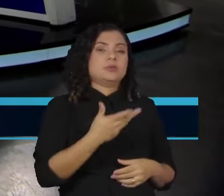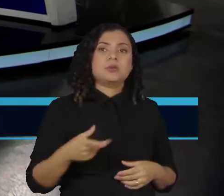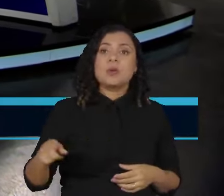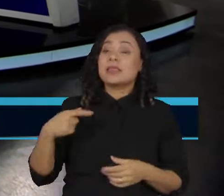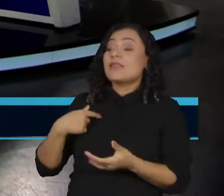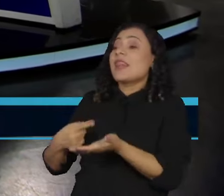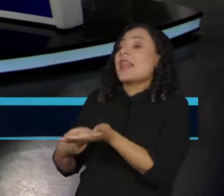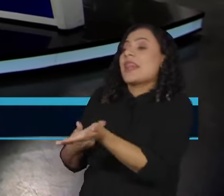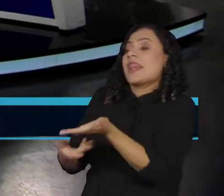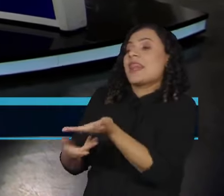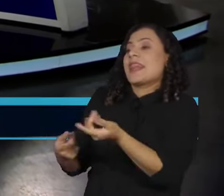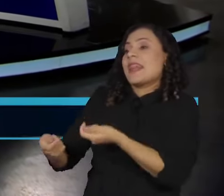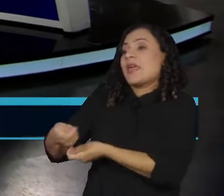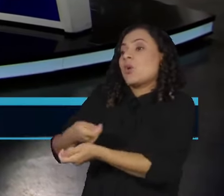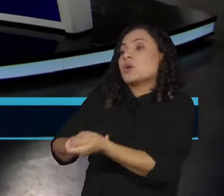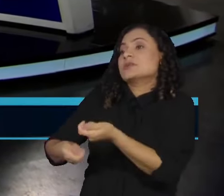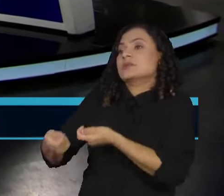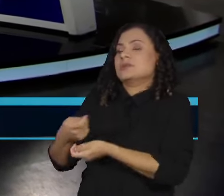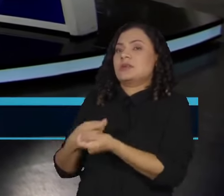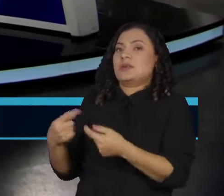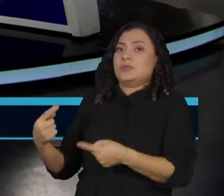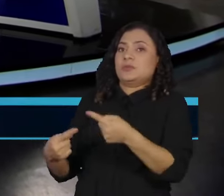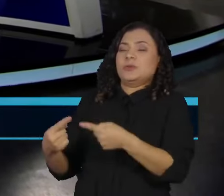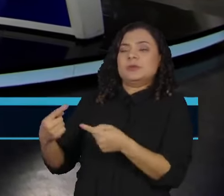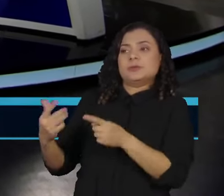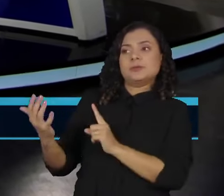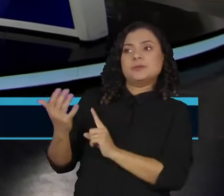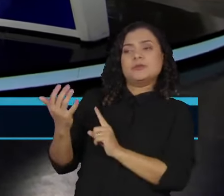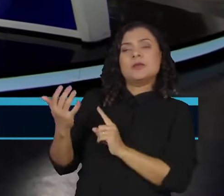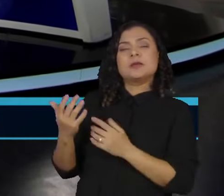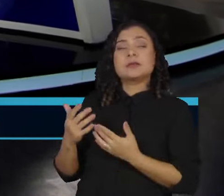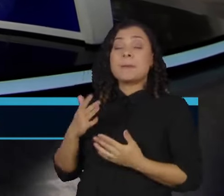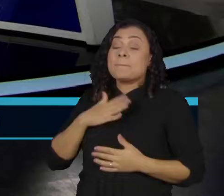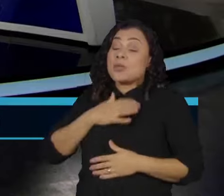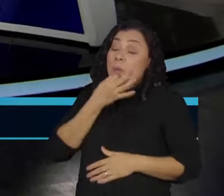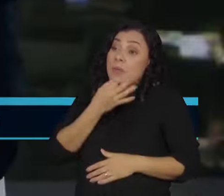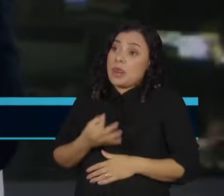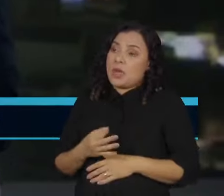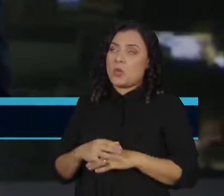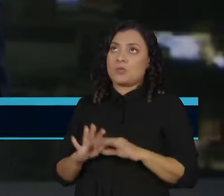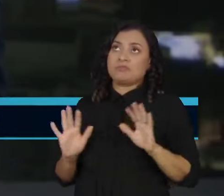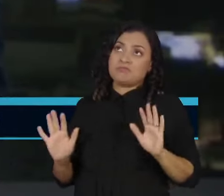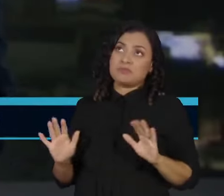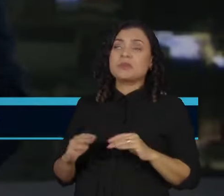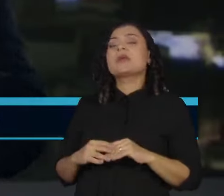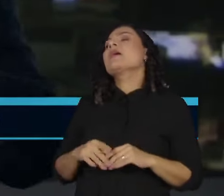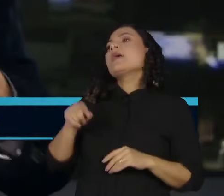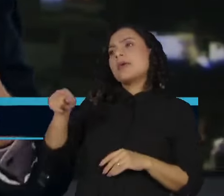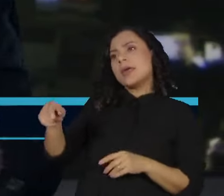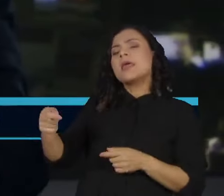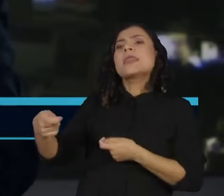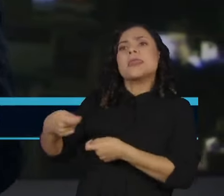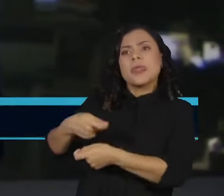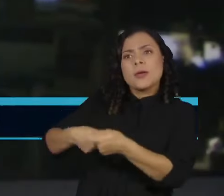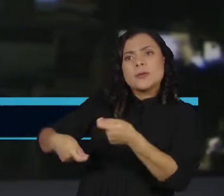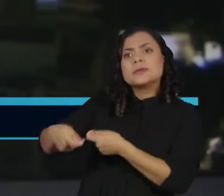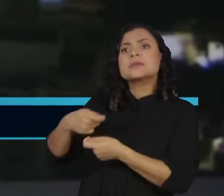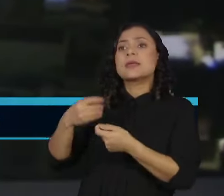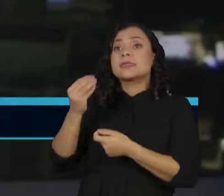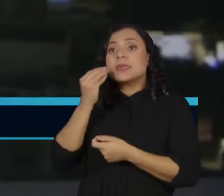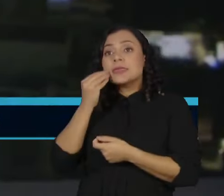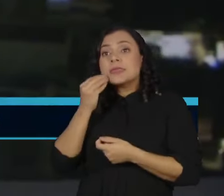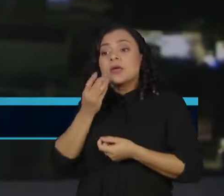até politicamente, sei lá, é a minha visão. Agora, mesmo um cara que estava negociando, tentando fazer uma